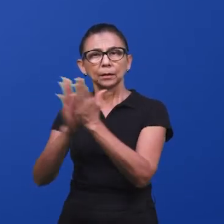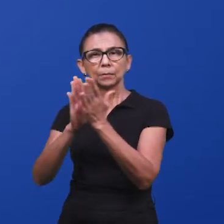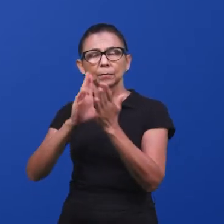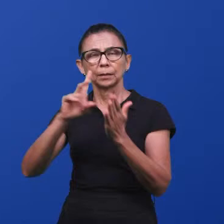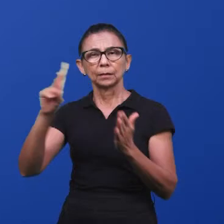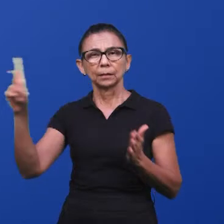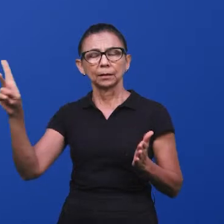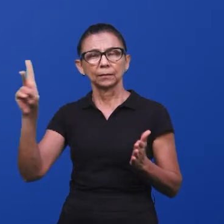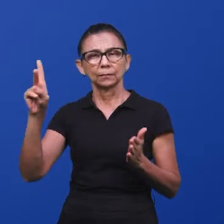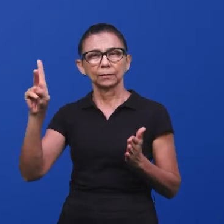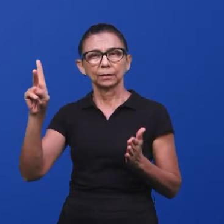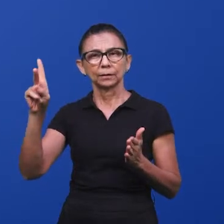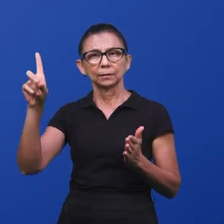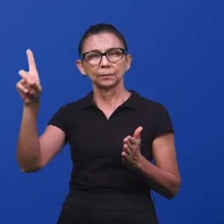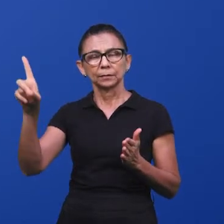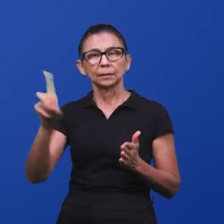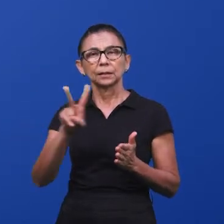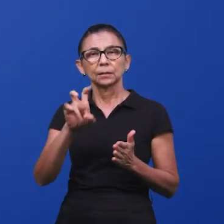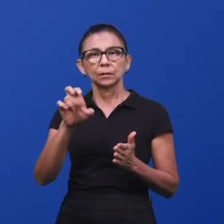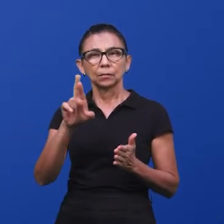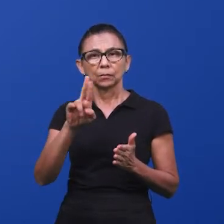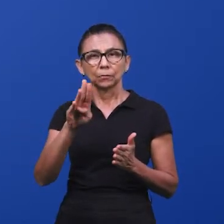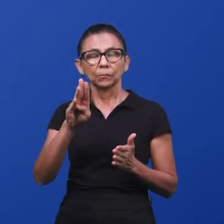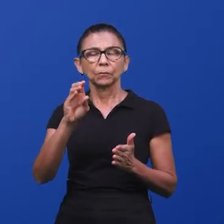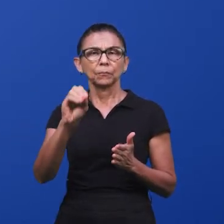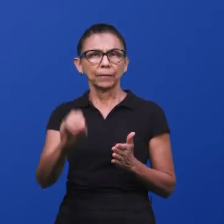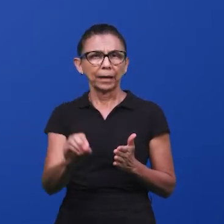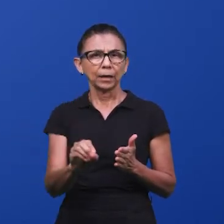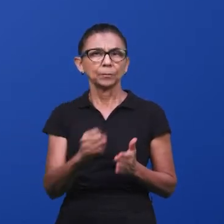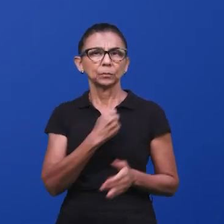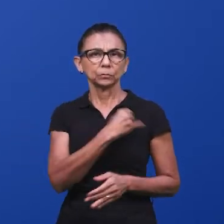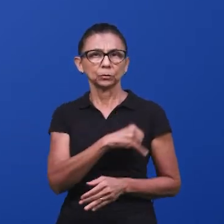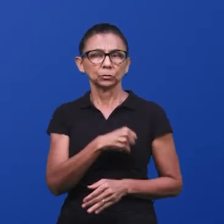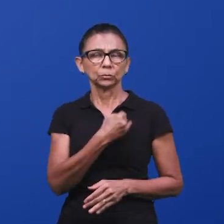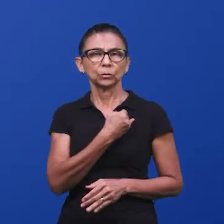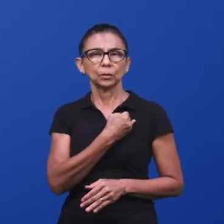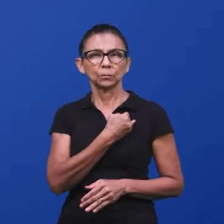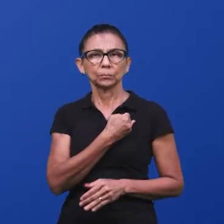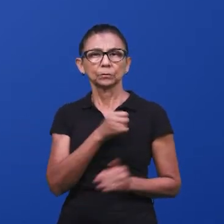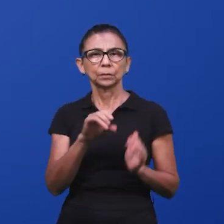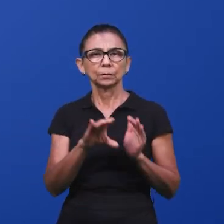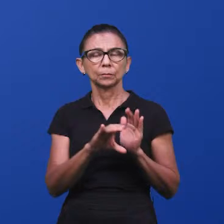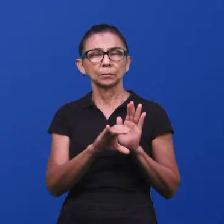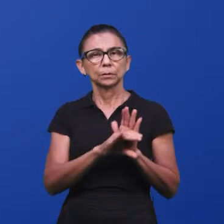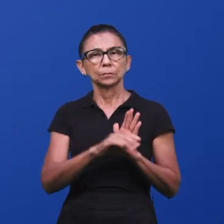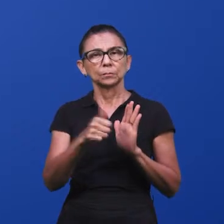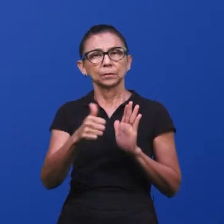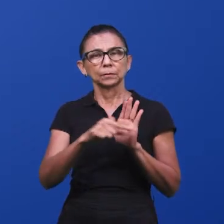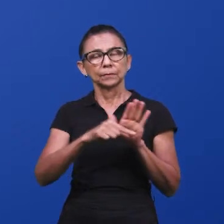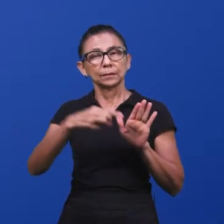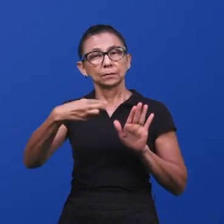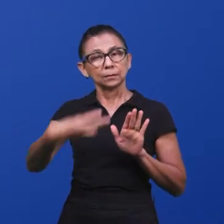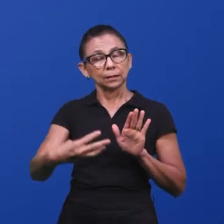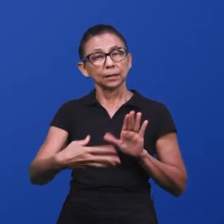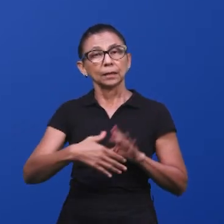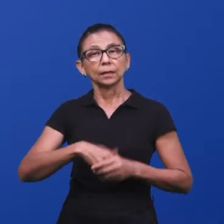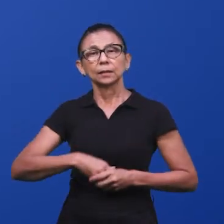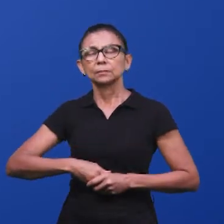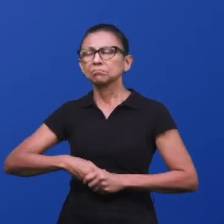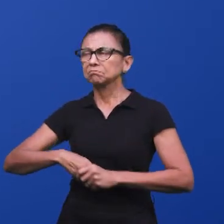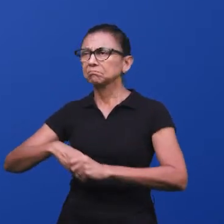palavra. Ele é o verbo, como está ali no Evangelho de João, capítulo 1, verso 1 ao verso 3, porque